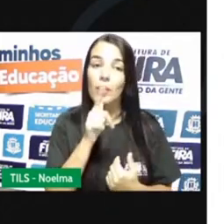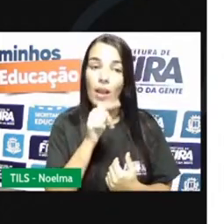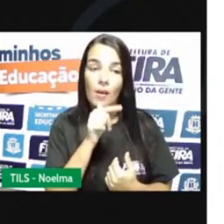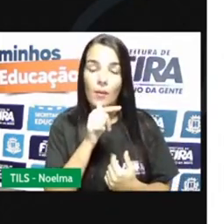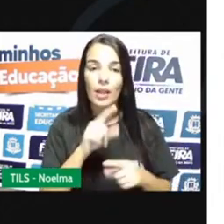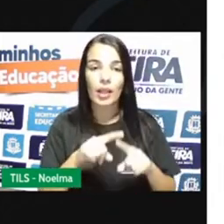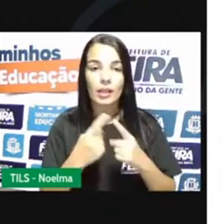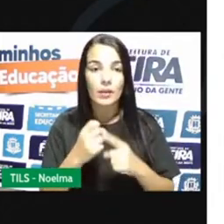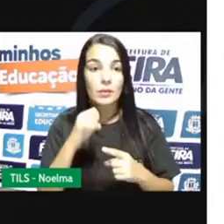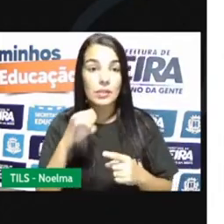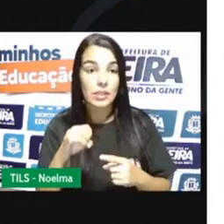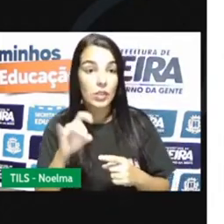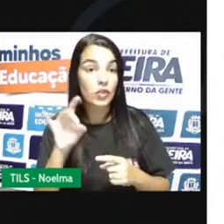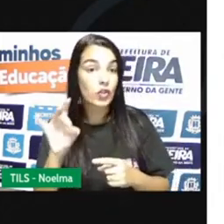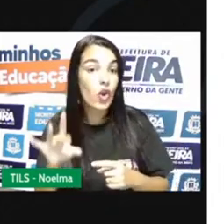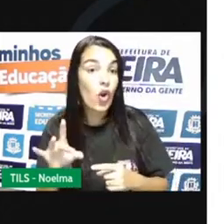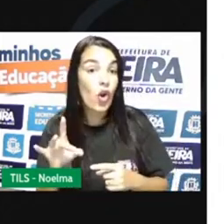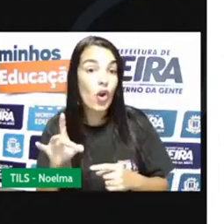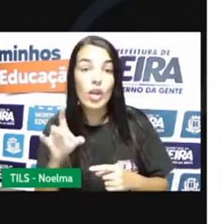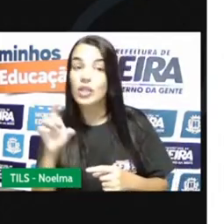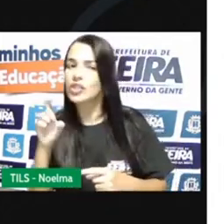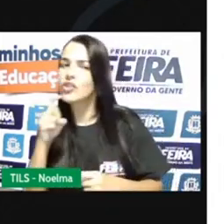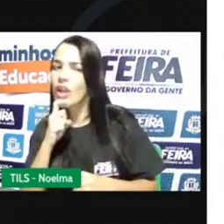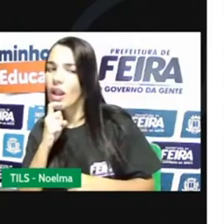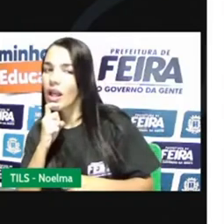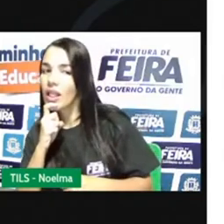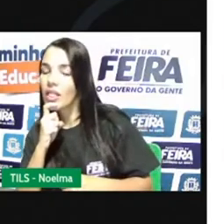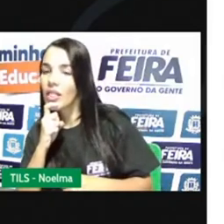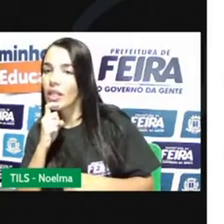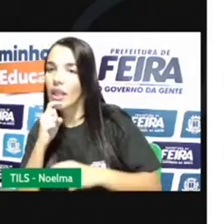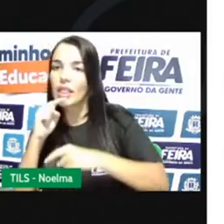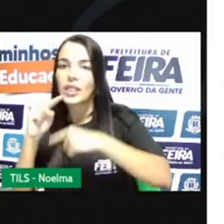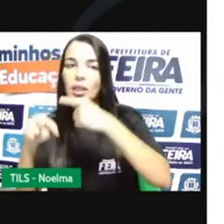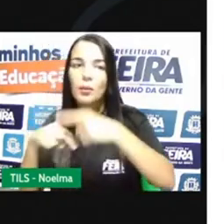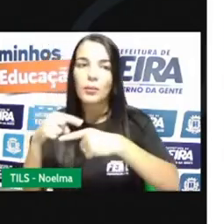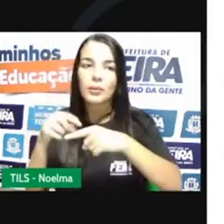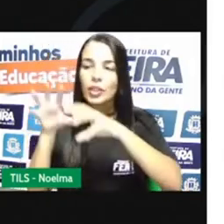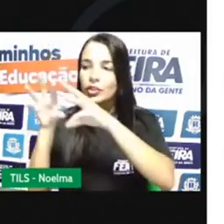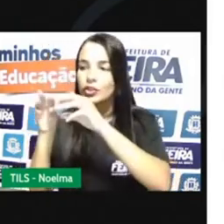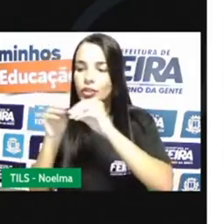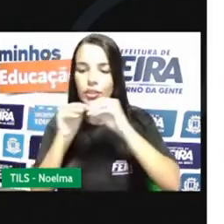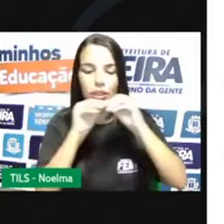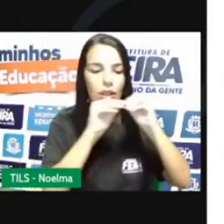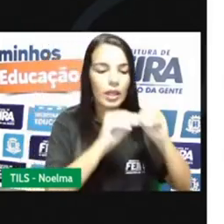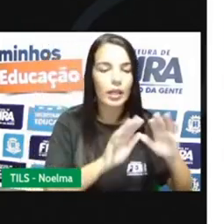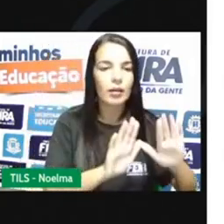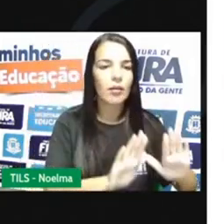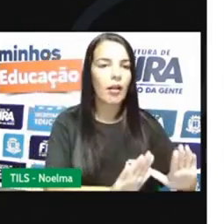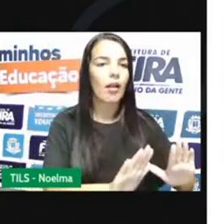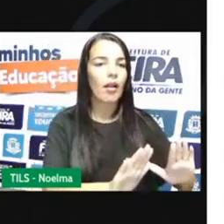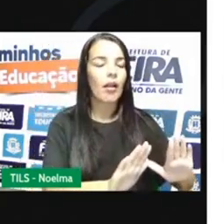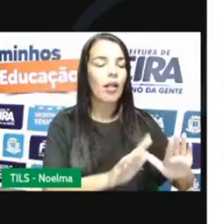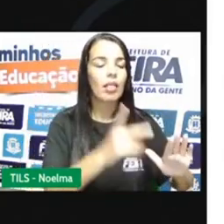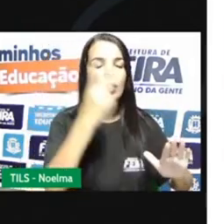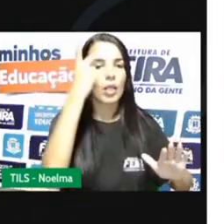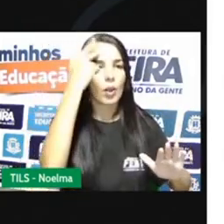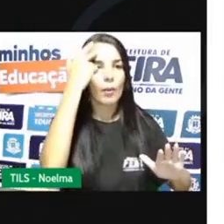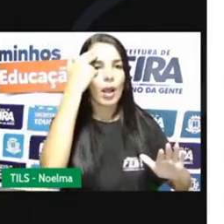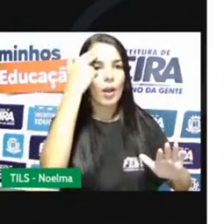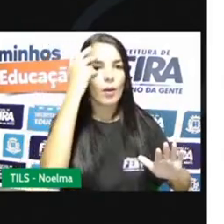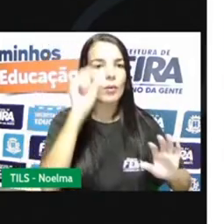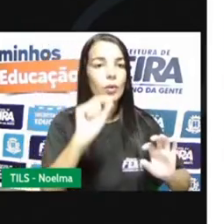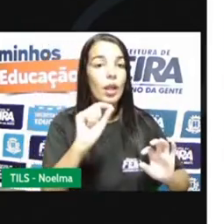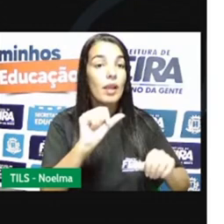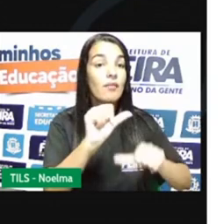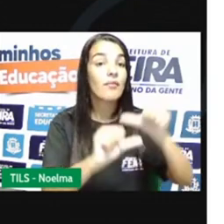Então, se eu coloquei ele no congelador, ele se transforma em gelo. E se eu tiro do congelador e deixo ele muito tempo fora,